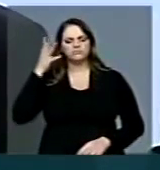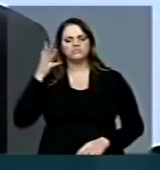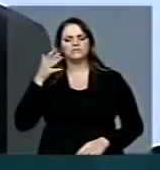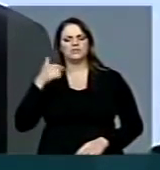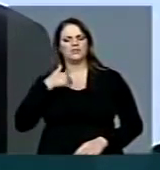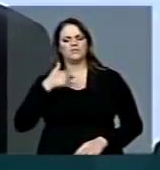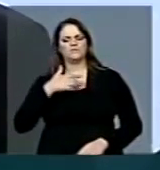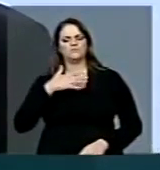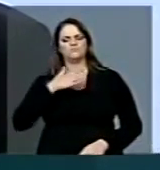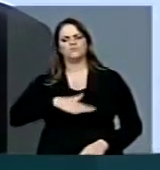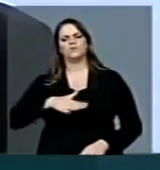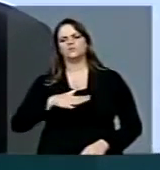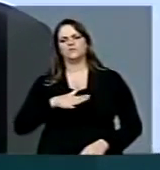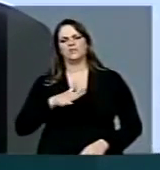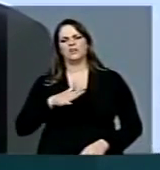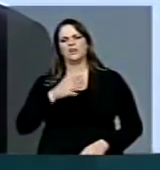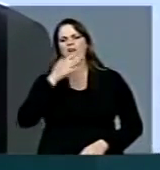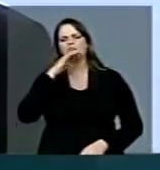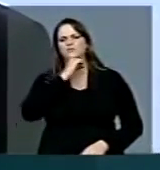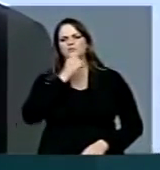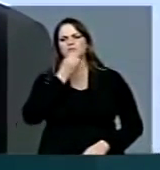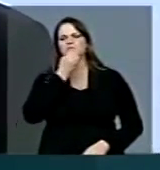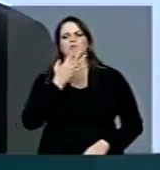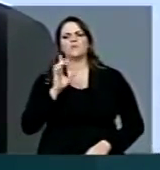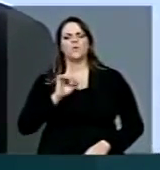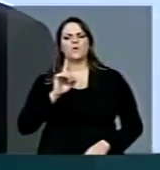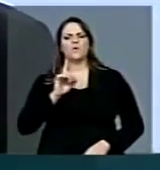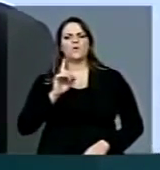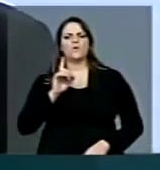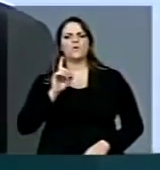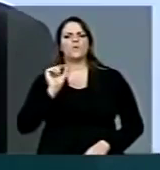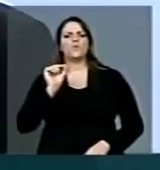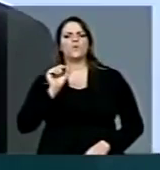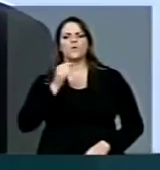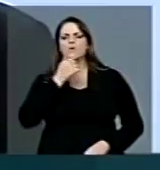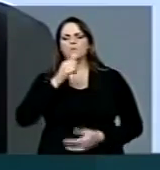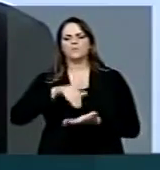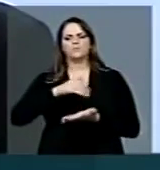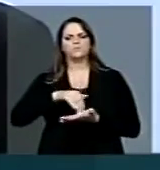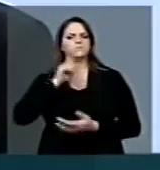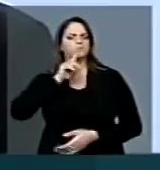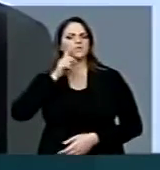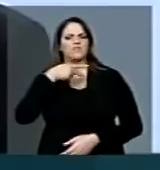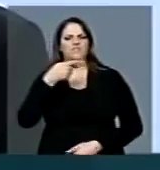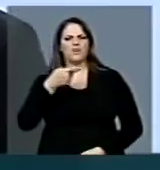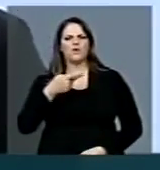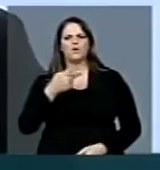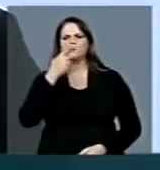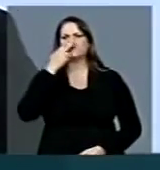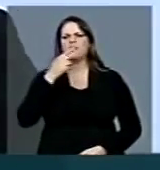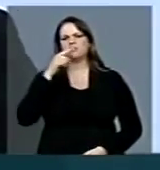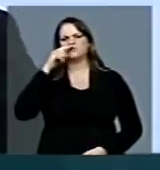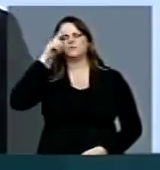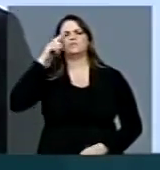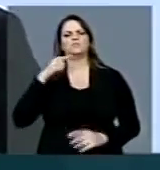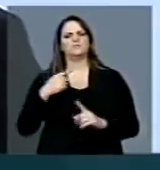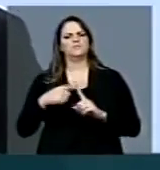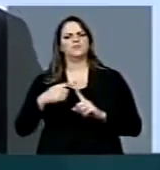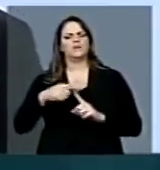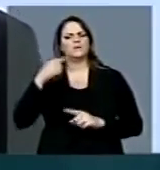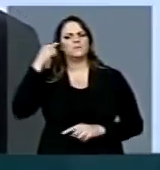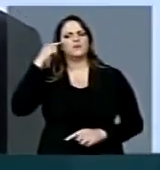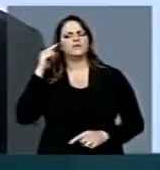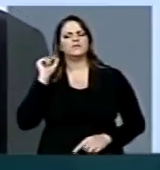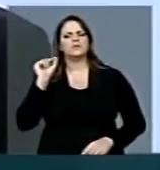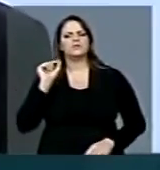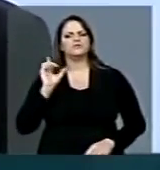do secretário de Estado norte-americano e até realmente presunçosa no sentido de dizer, não